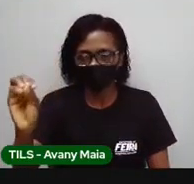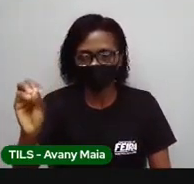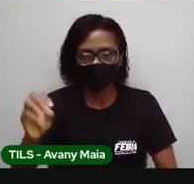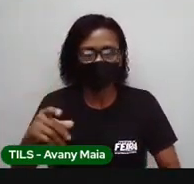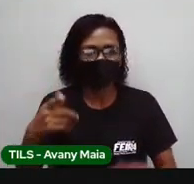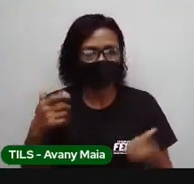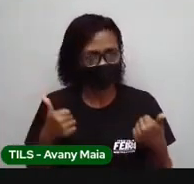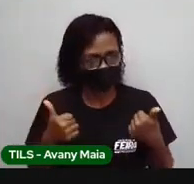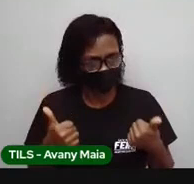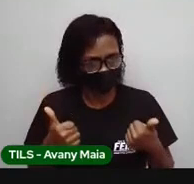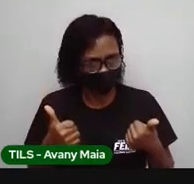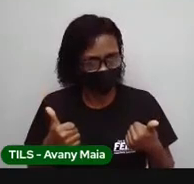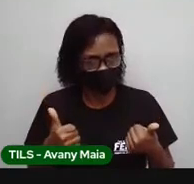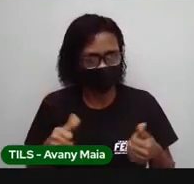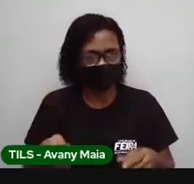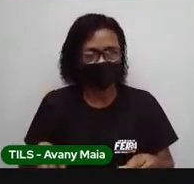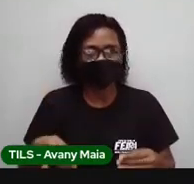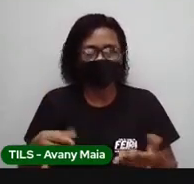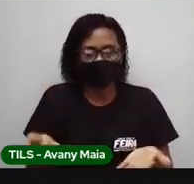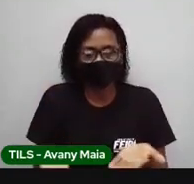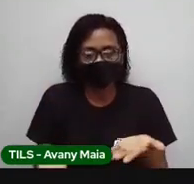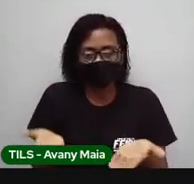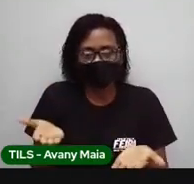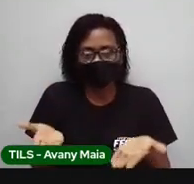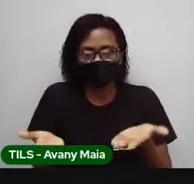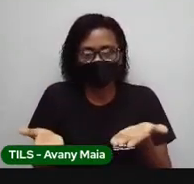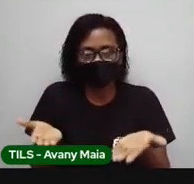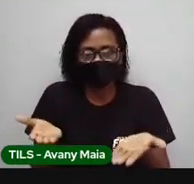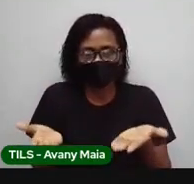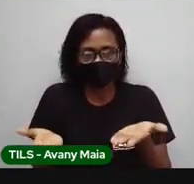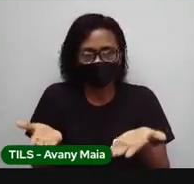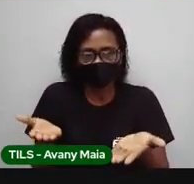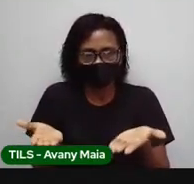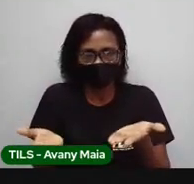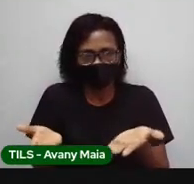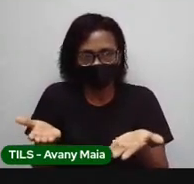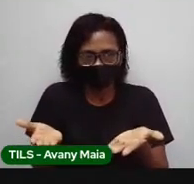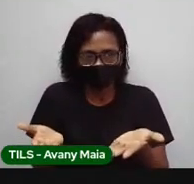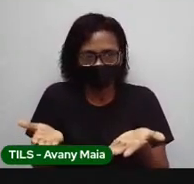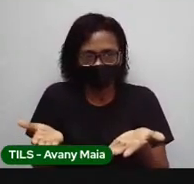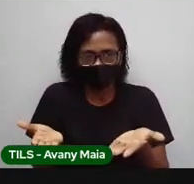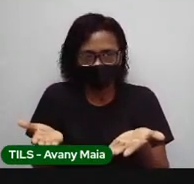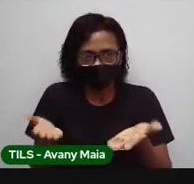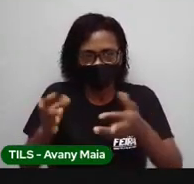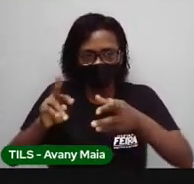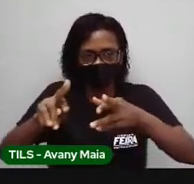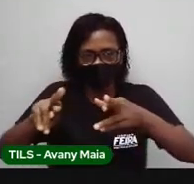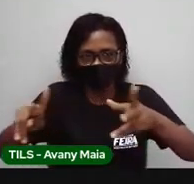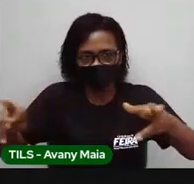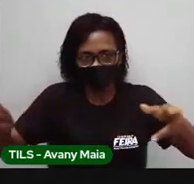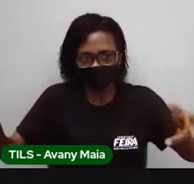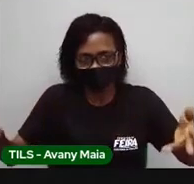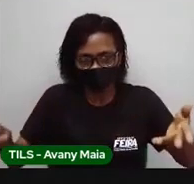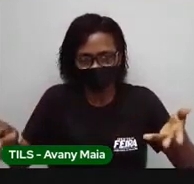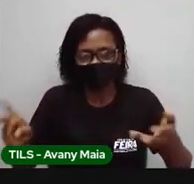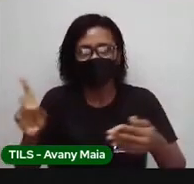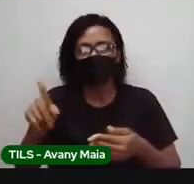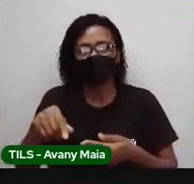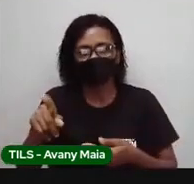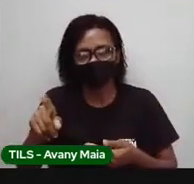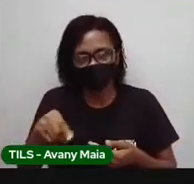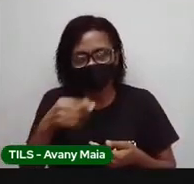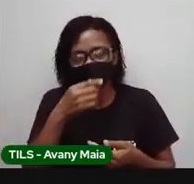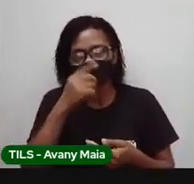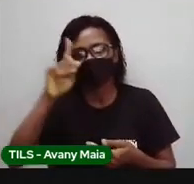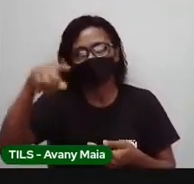de massa, de peso, né? Na verdade, massa e peso são coisas diferentes, tá bom? Mas